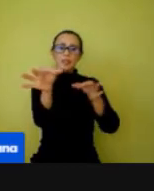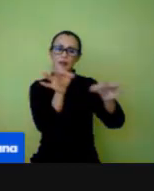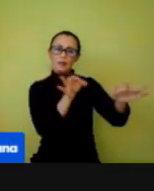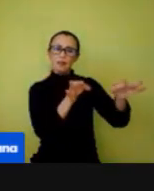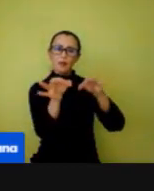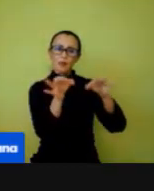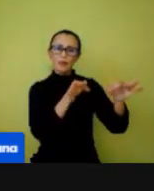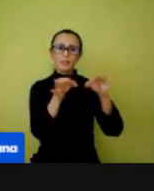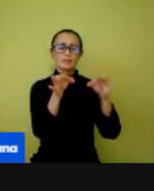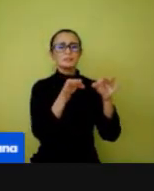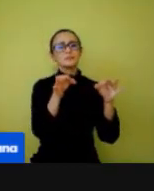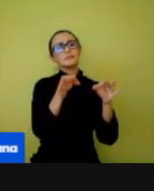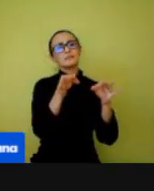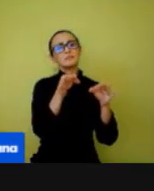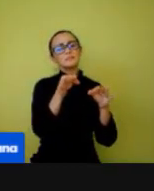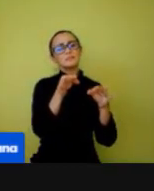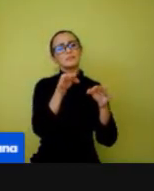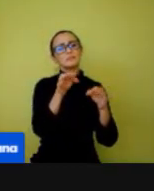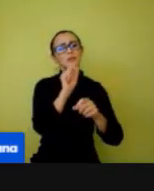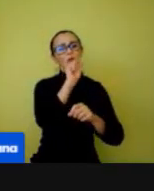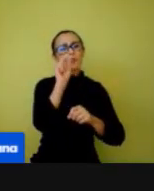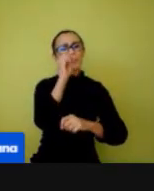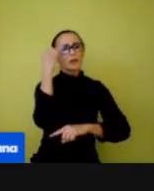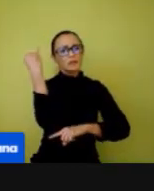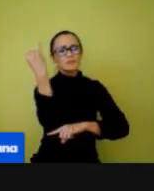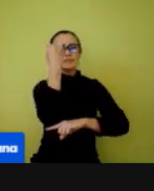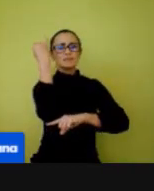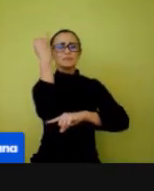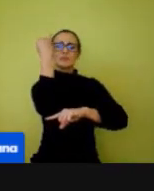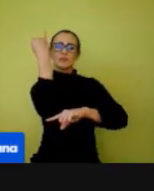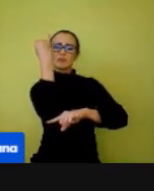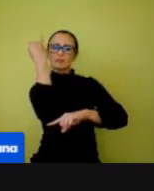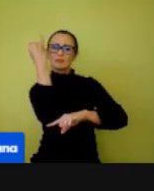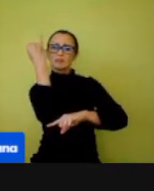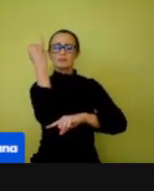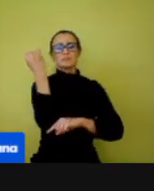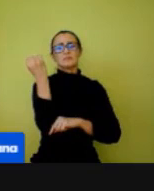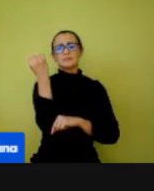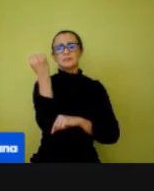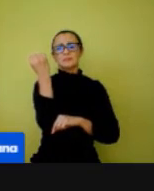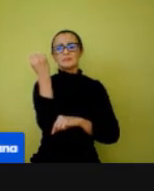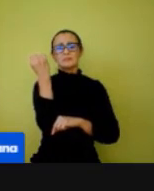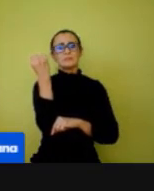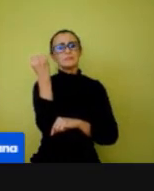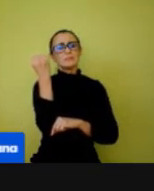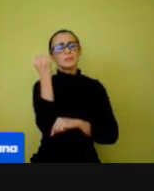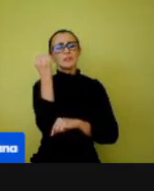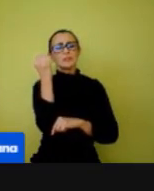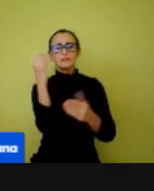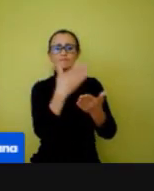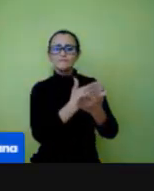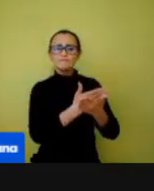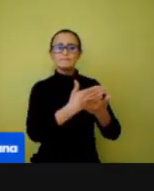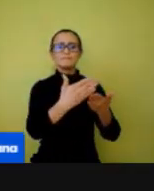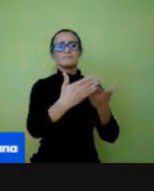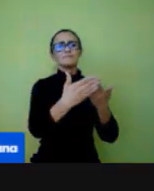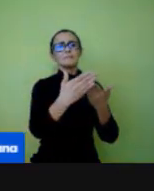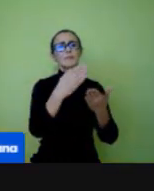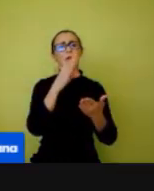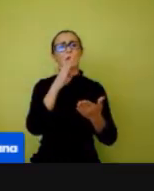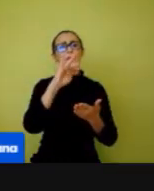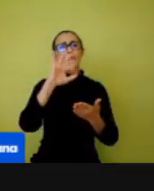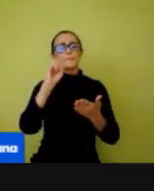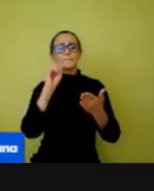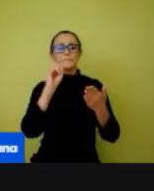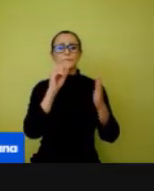as principais situações para iniciar o protocolo de biossegurança. Então,